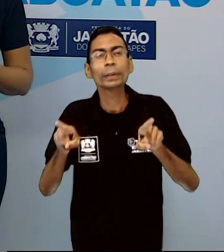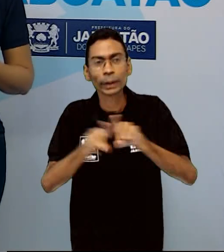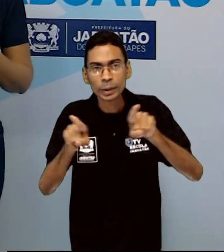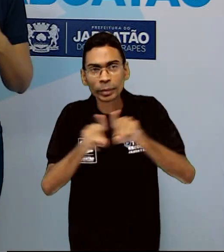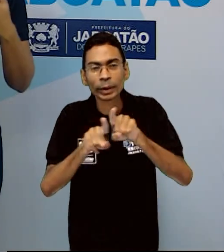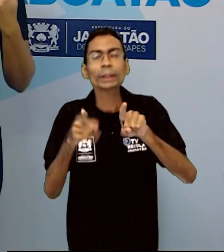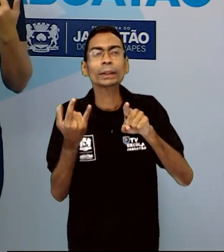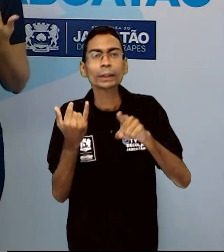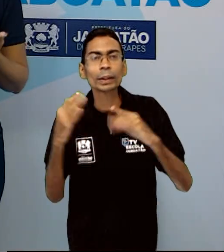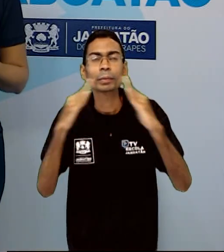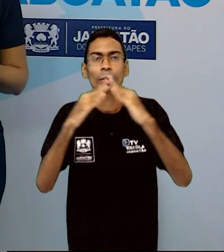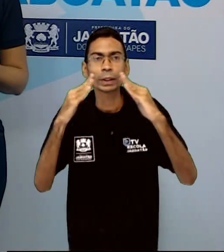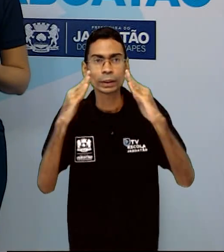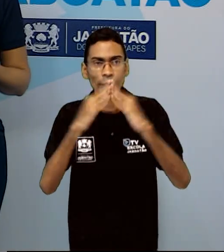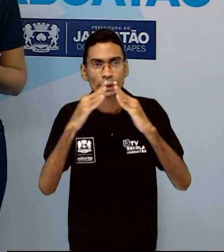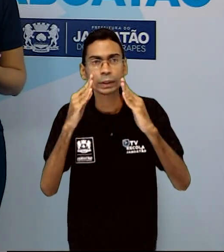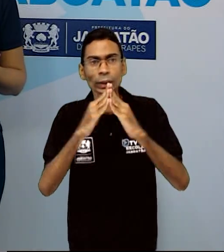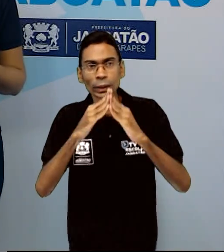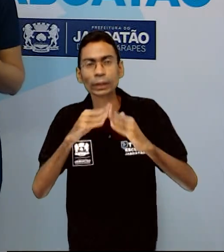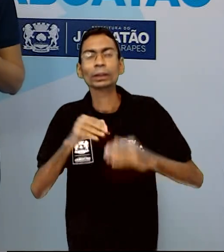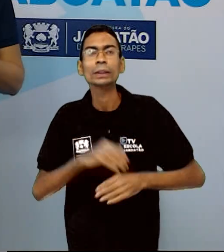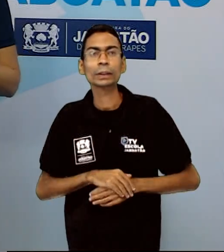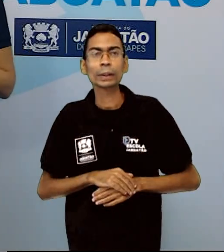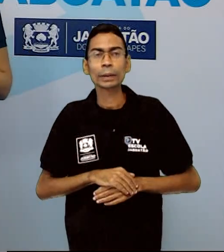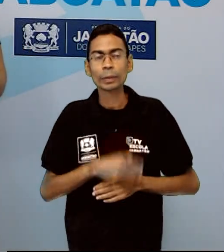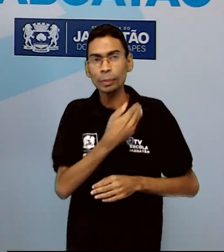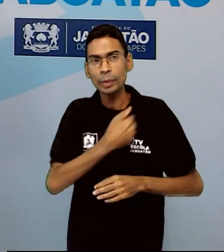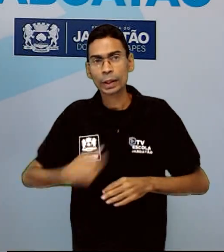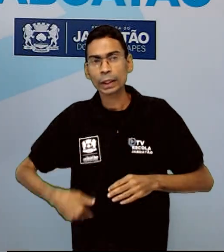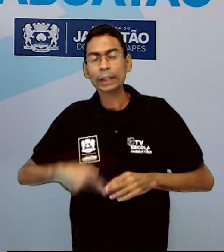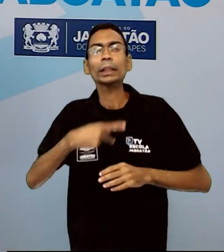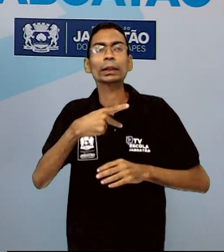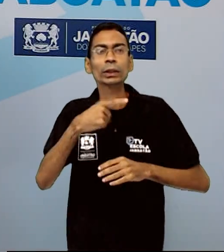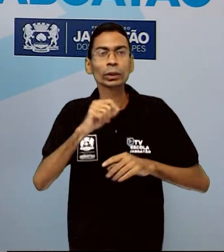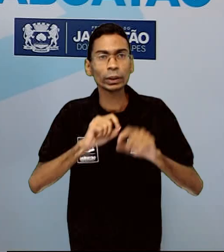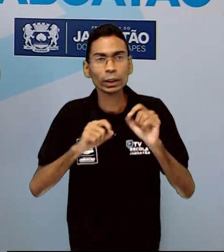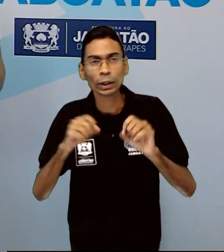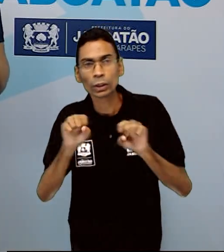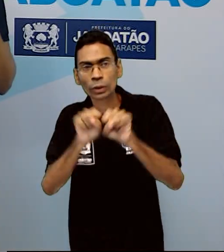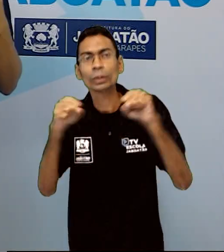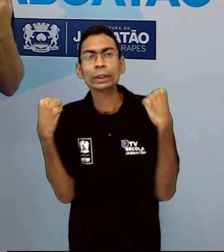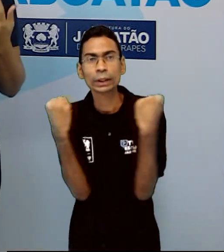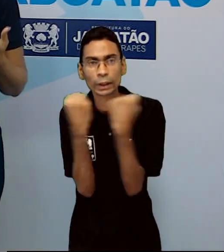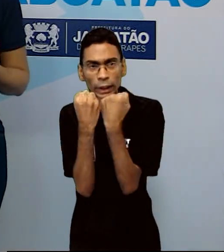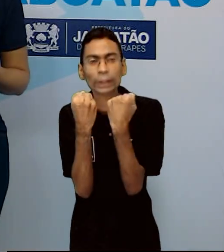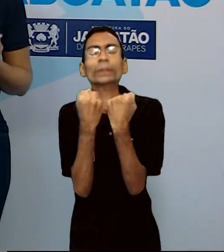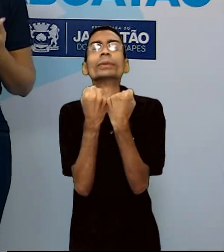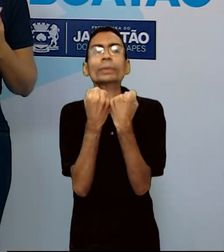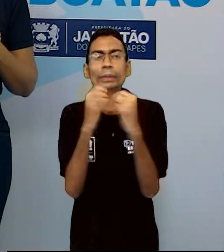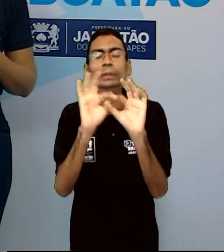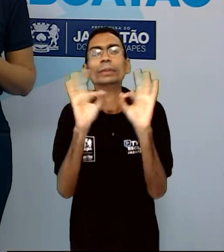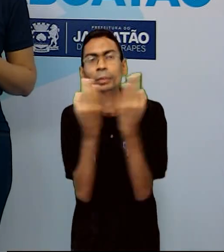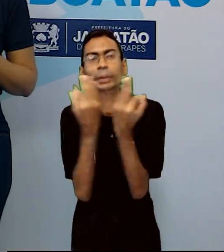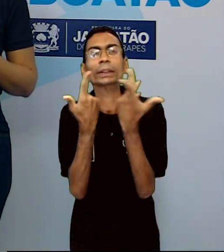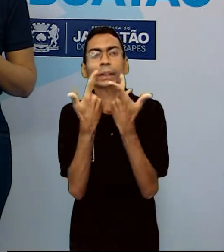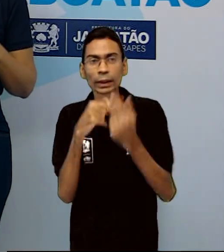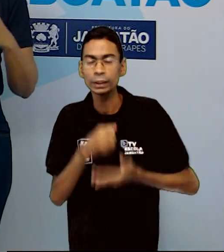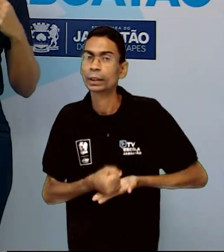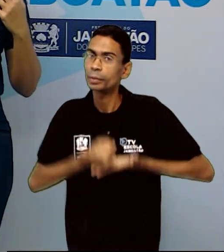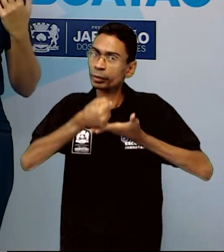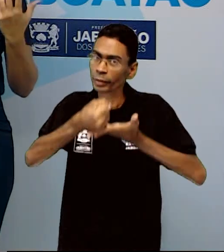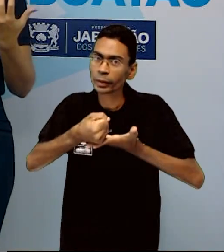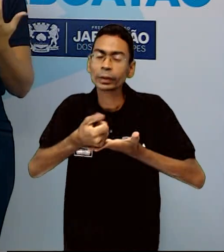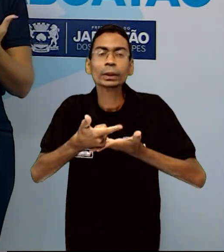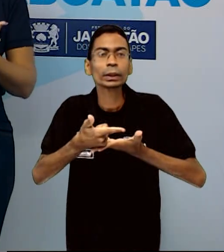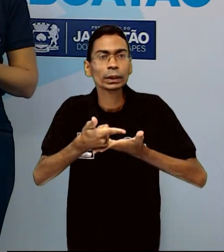moradia, previdência social, proteção à maternidade e à infância e assistência dos desamparados.